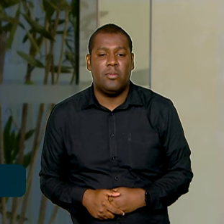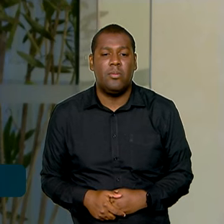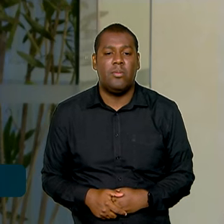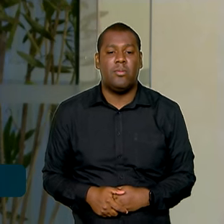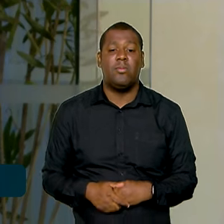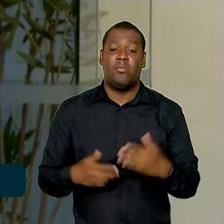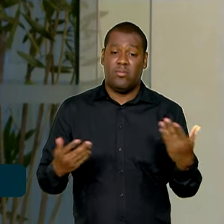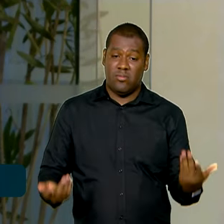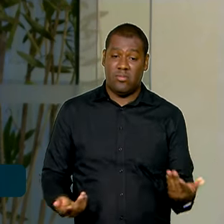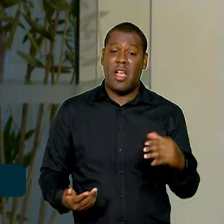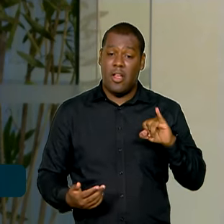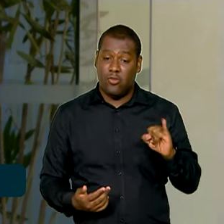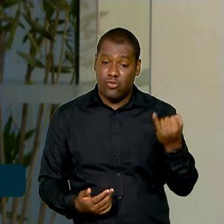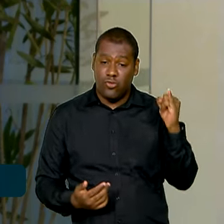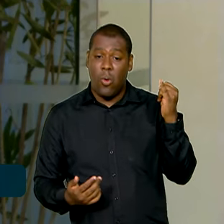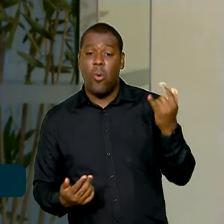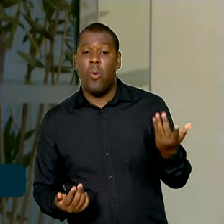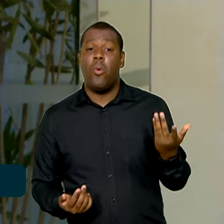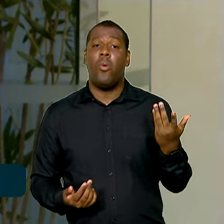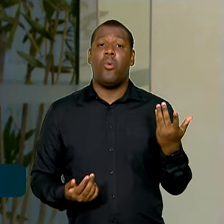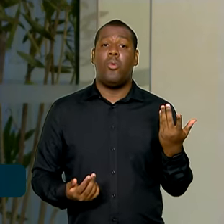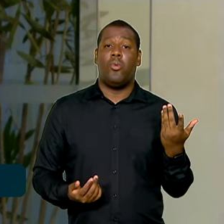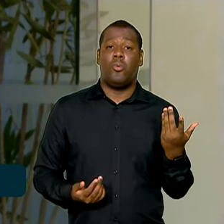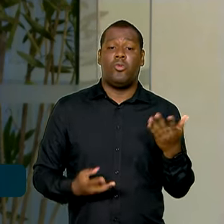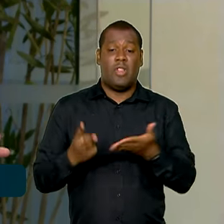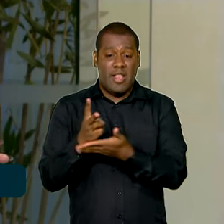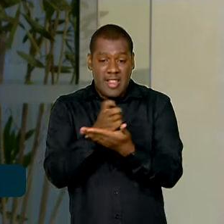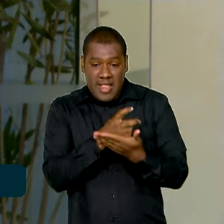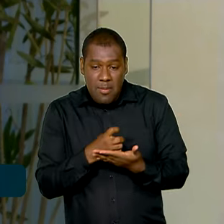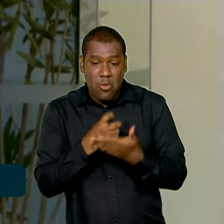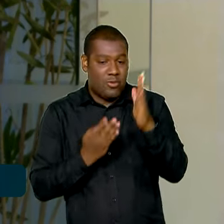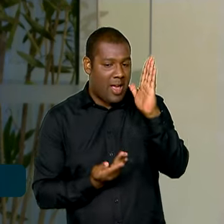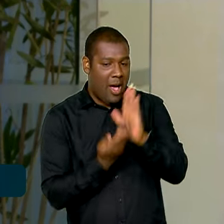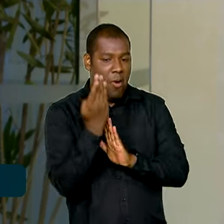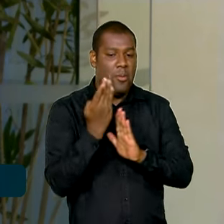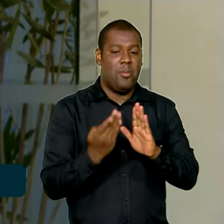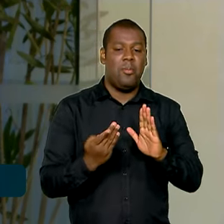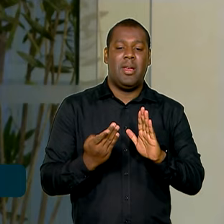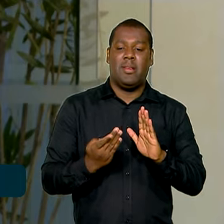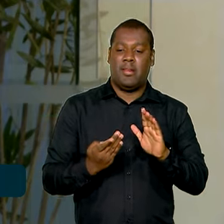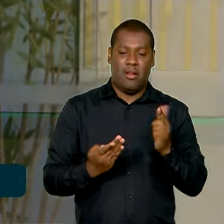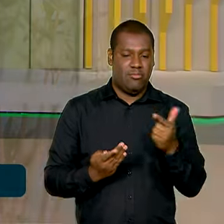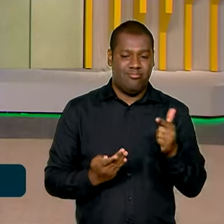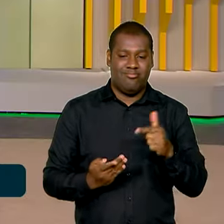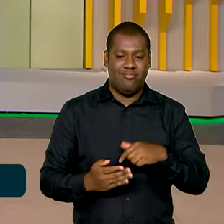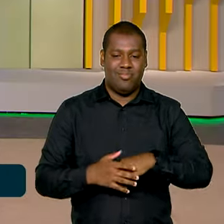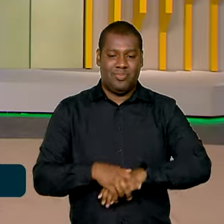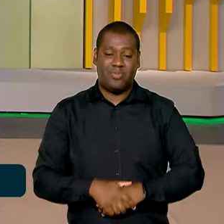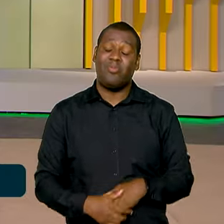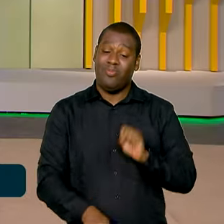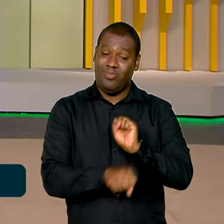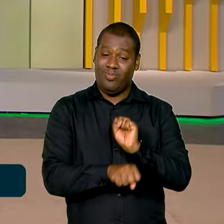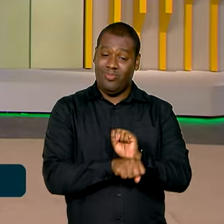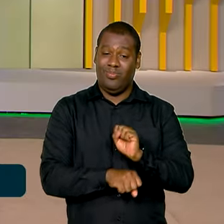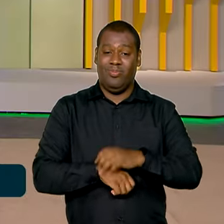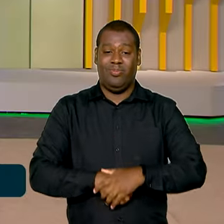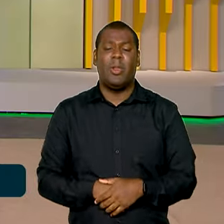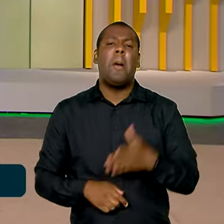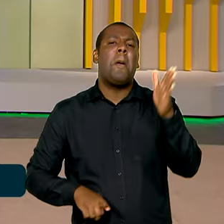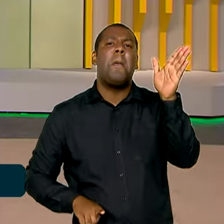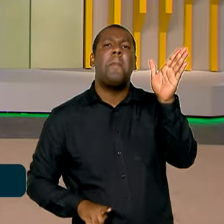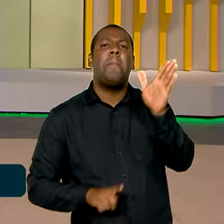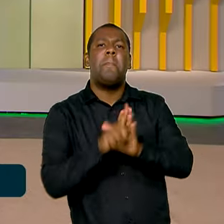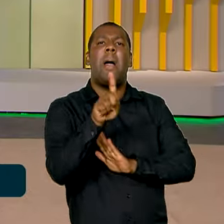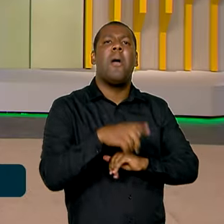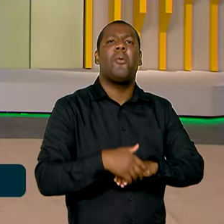tributos, então sim, ela poderia ser adotada e já valer esse ano a qualquer momento, Roberto. Tá certo, vamos aguardar então, né? Mas eu tenho uma outra pergunta